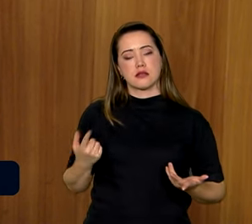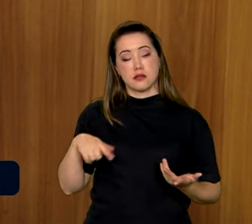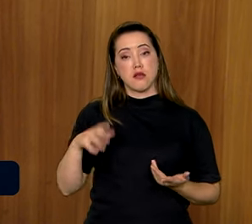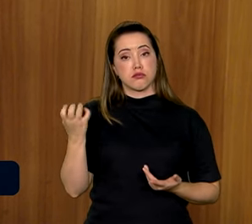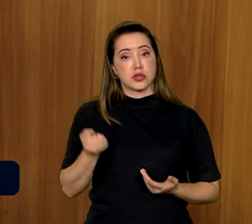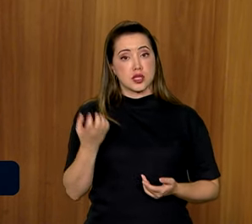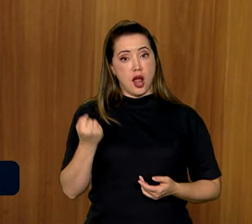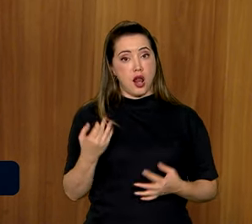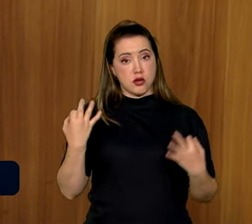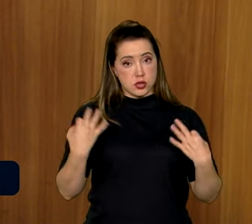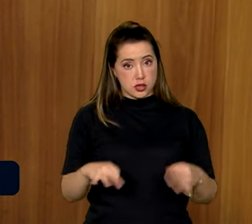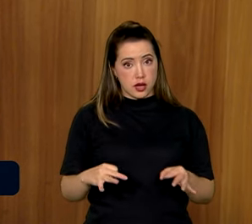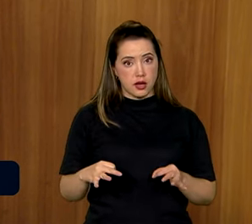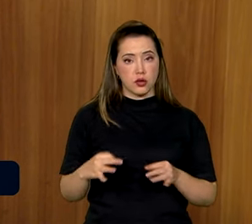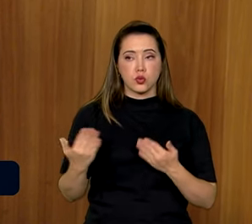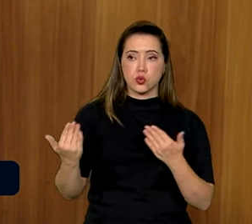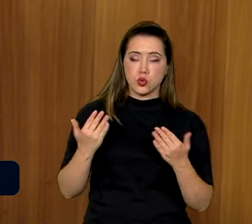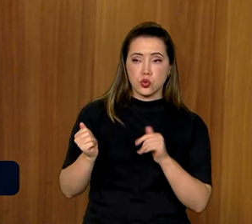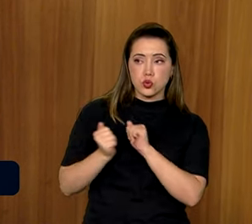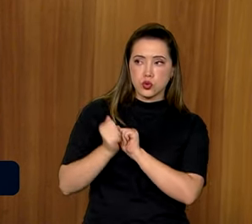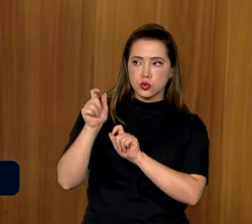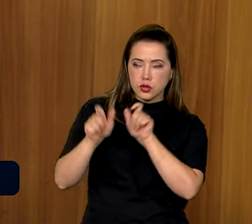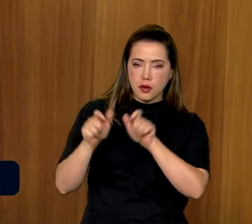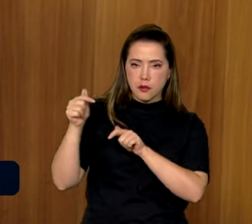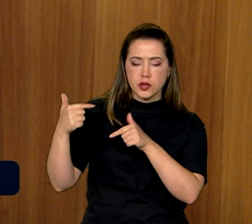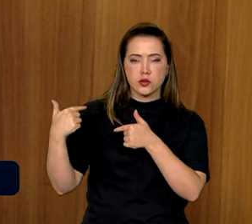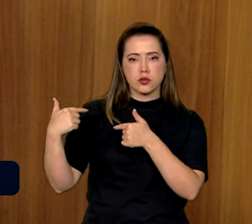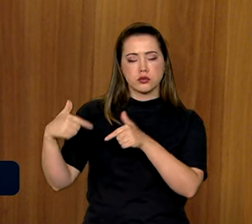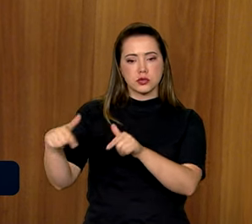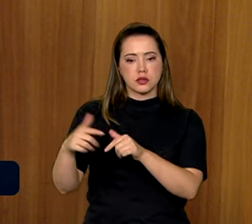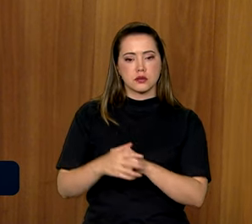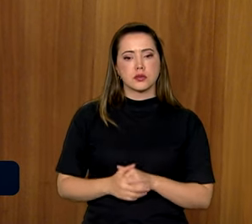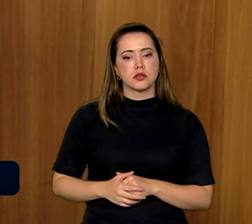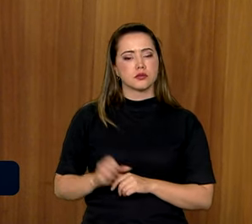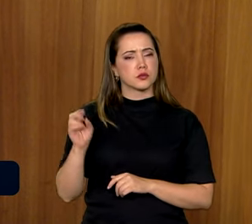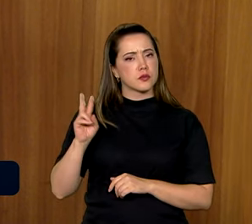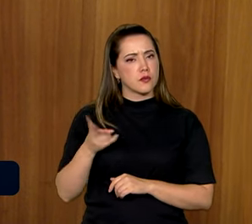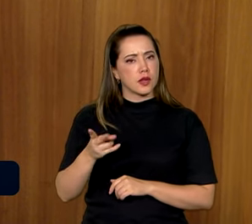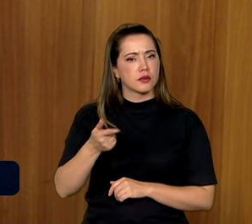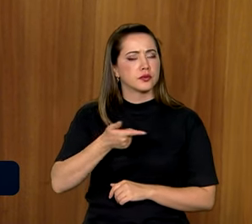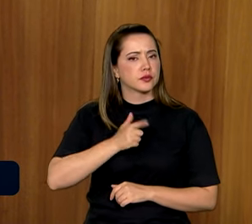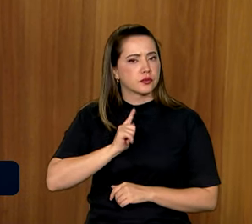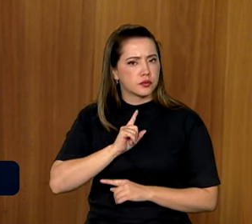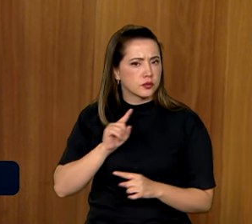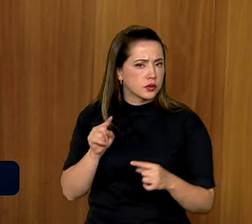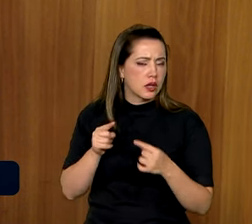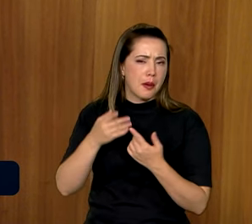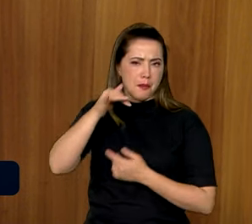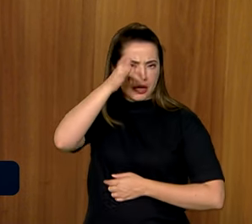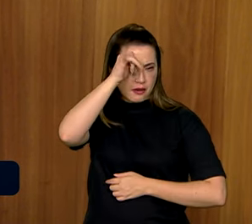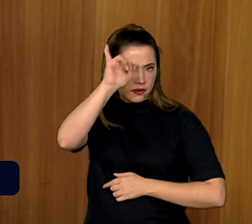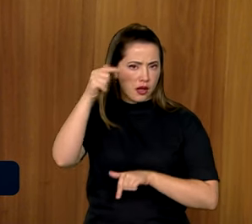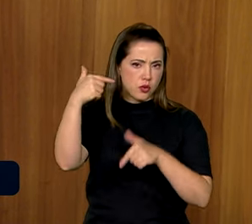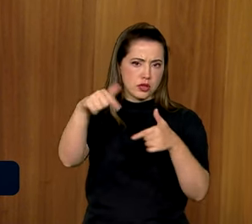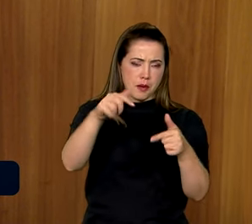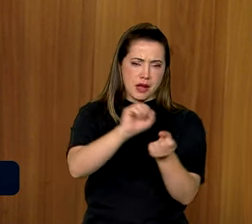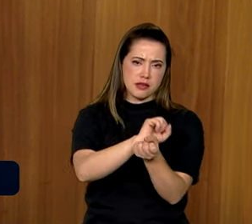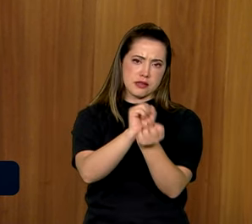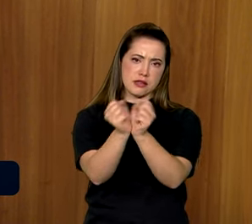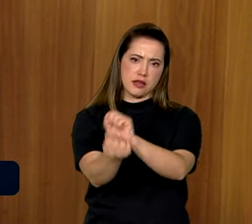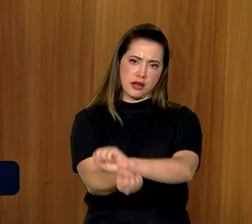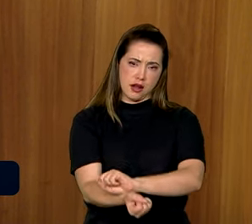rescisórias em uma negociação com o empregador, que, via de regra, e isso é um grande mérito do trabalho de combate ao trabalho escravo no Brasil,